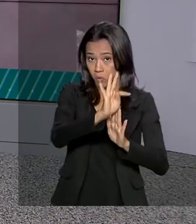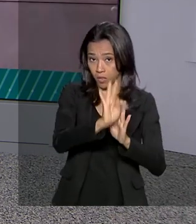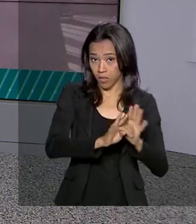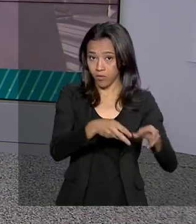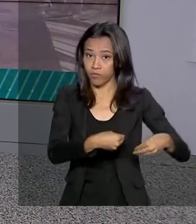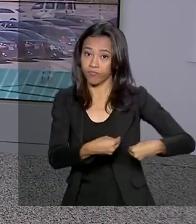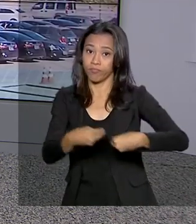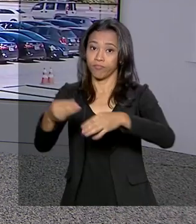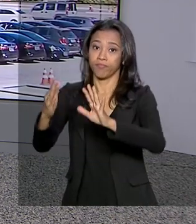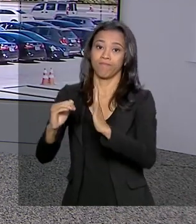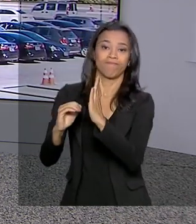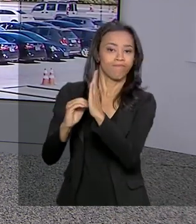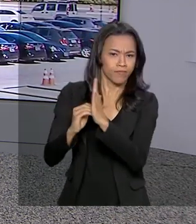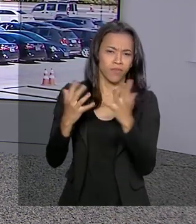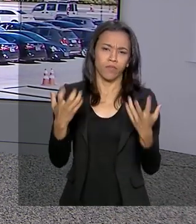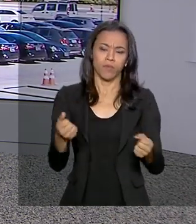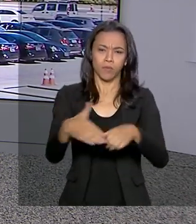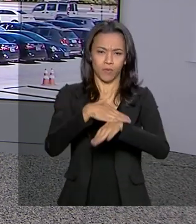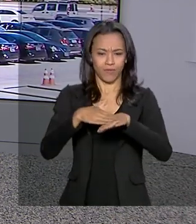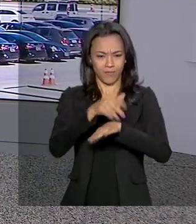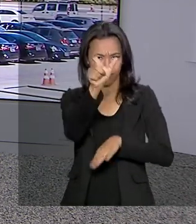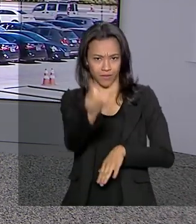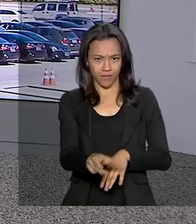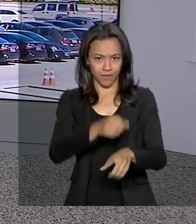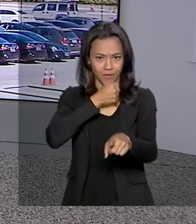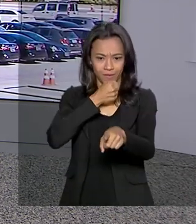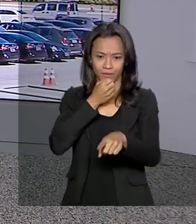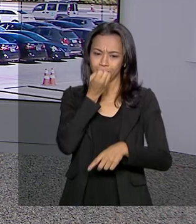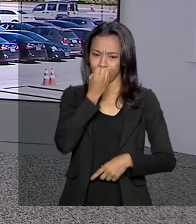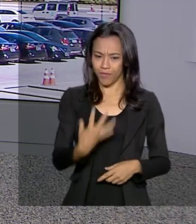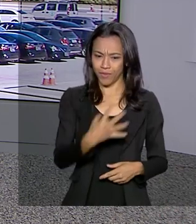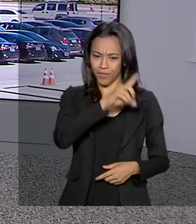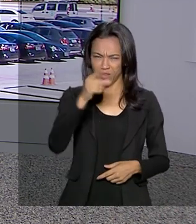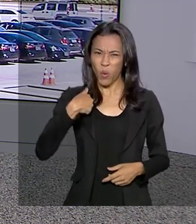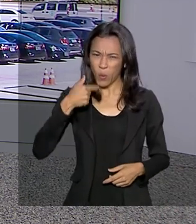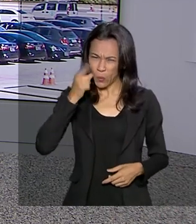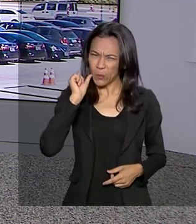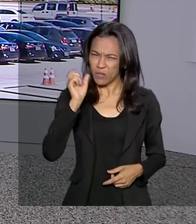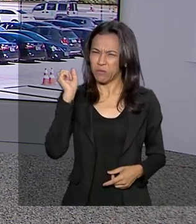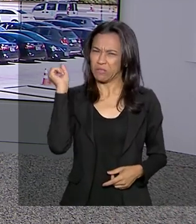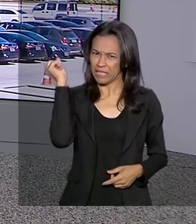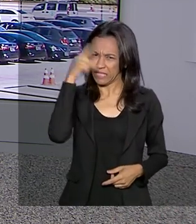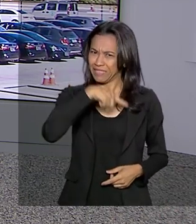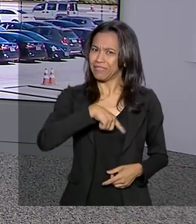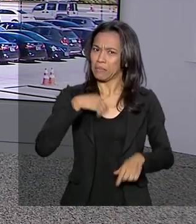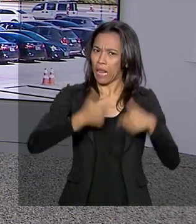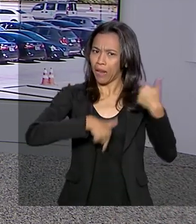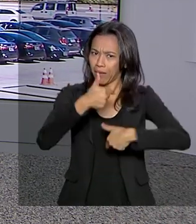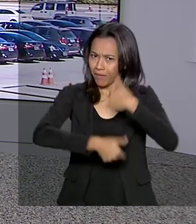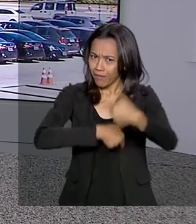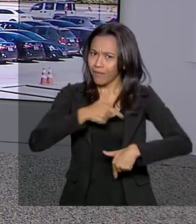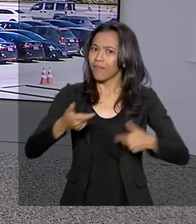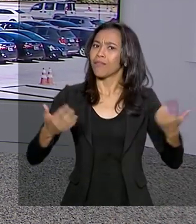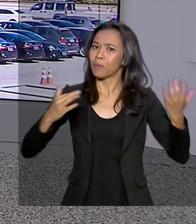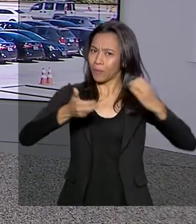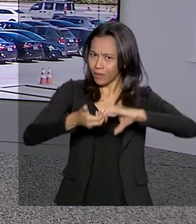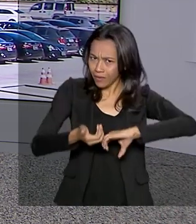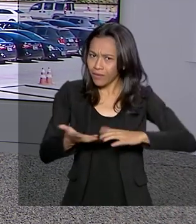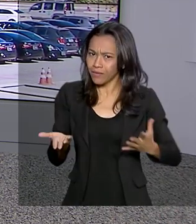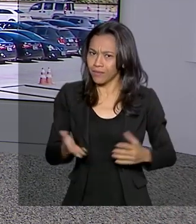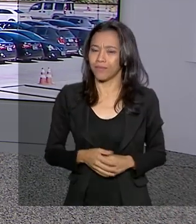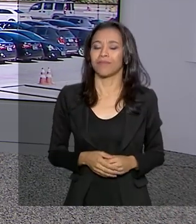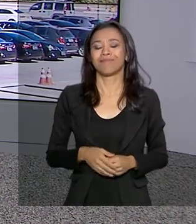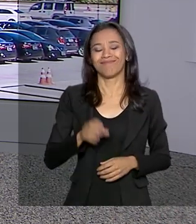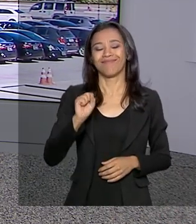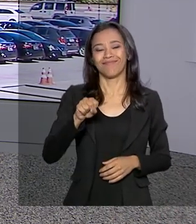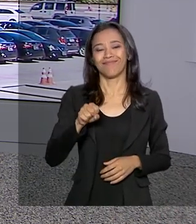Vamos então conversar com a repórter Selma Dias. Selma, bom dia pra você. Ontem foi um dia de muito trabalho no Congresso, né? Oi Renata, bom